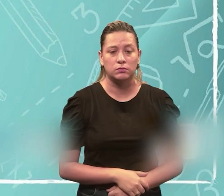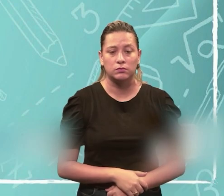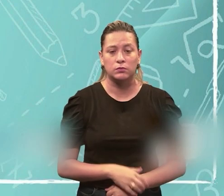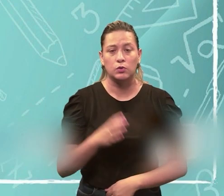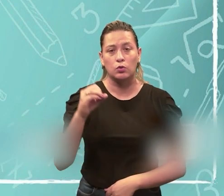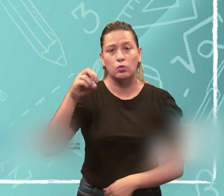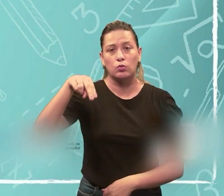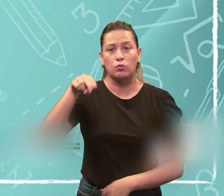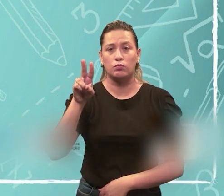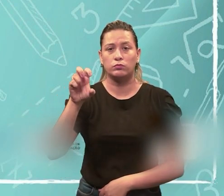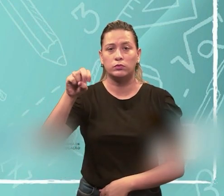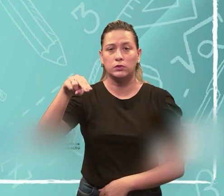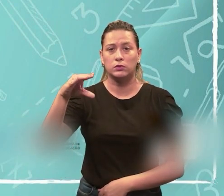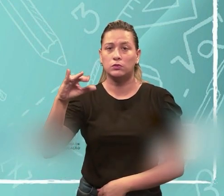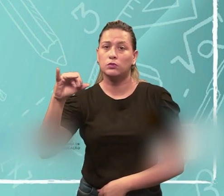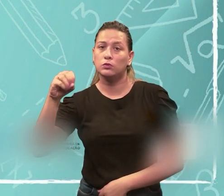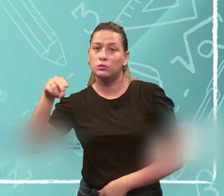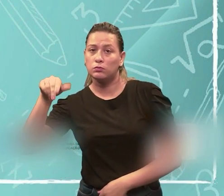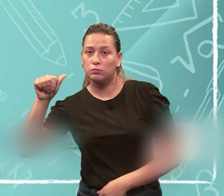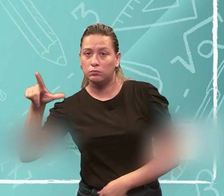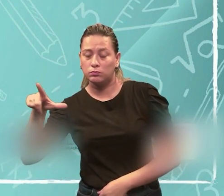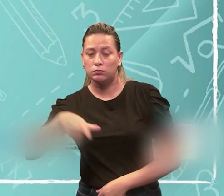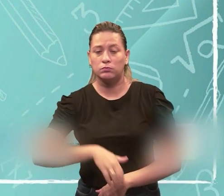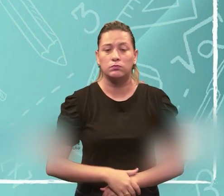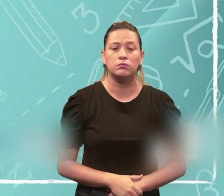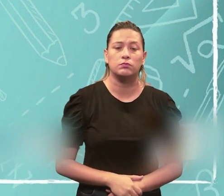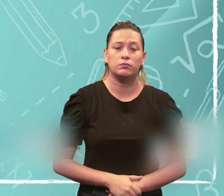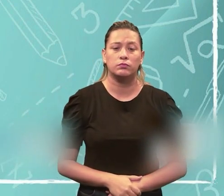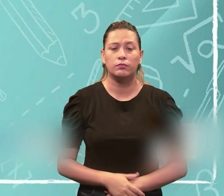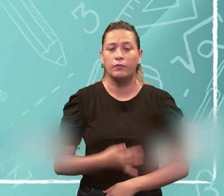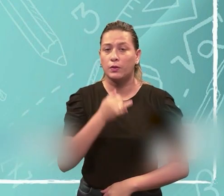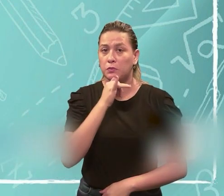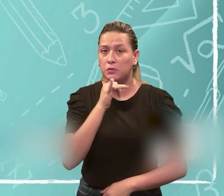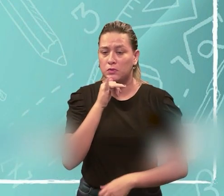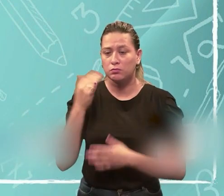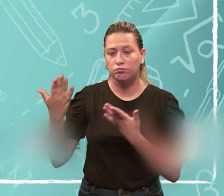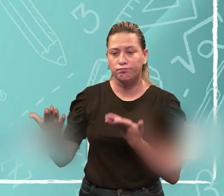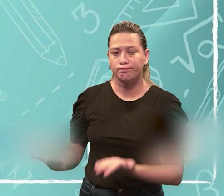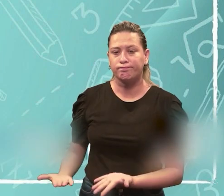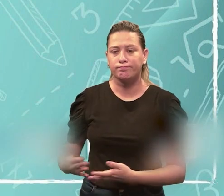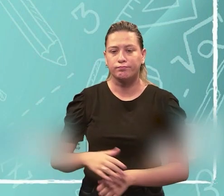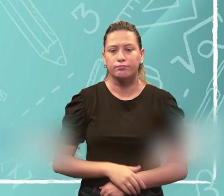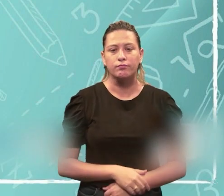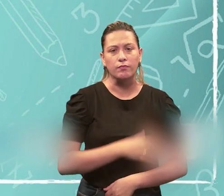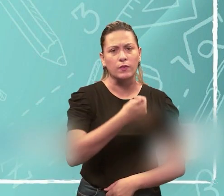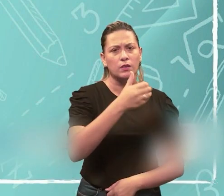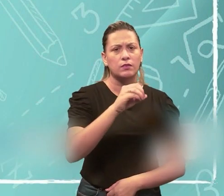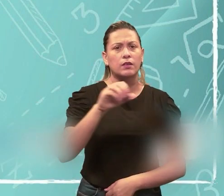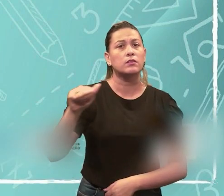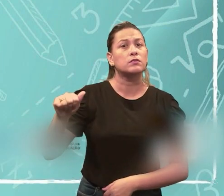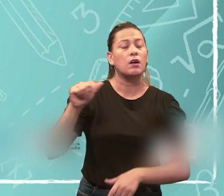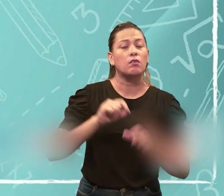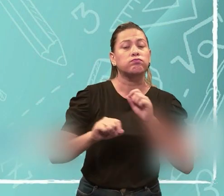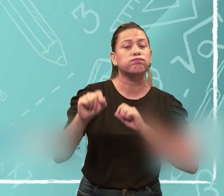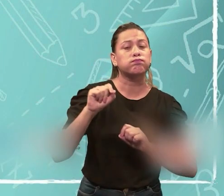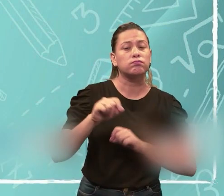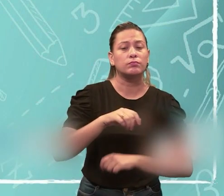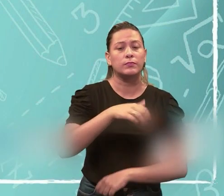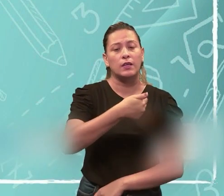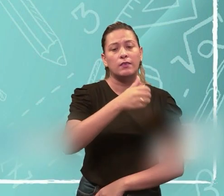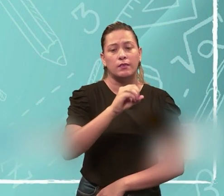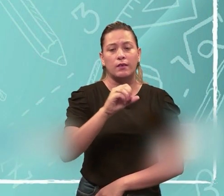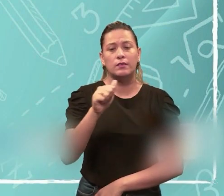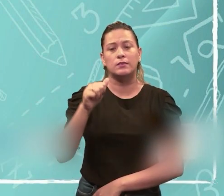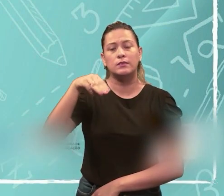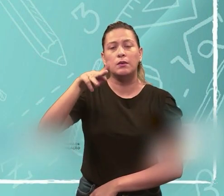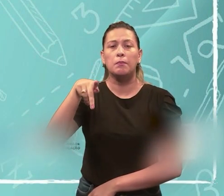o sentido convencional, tá? Então, nesse exemplo aqui, só a notação que ele deu, 10A, né, então, lê o quê? 10